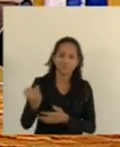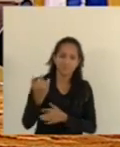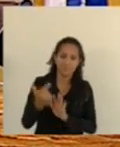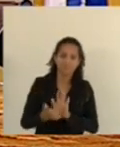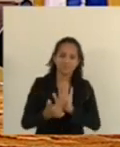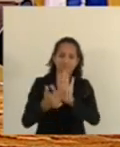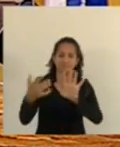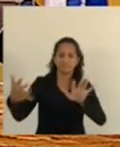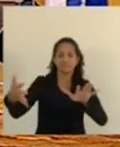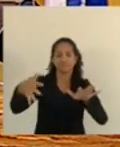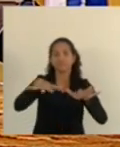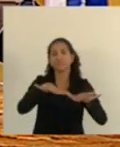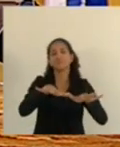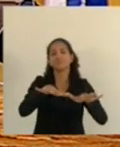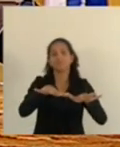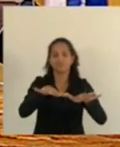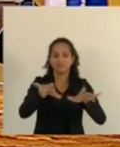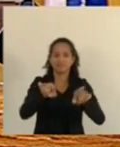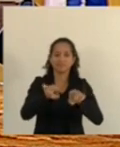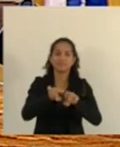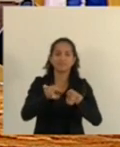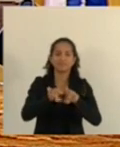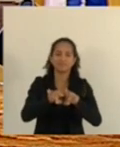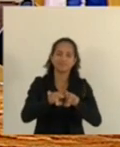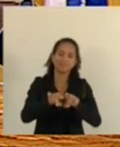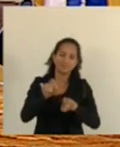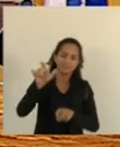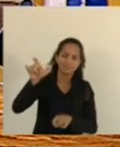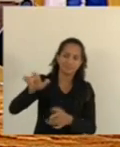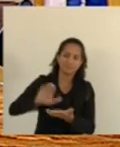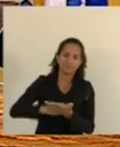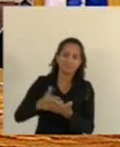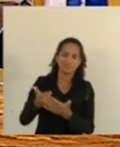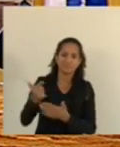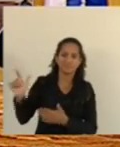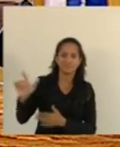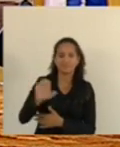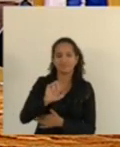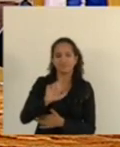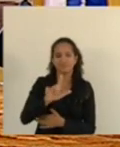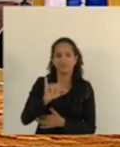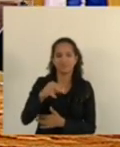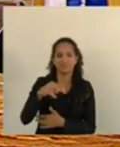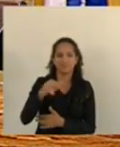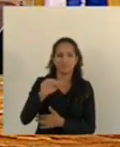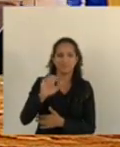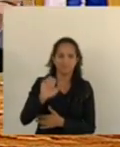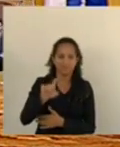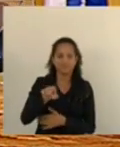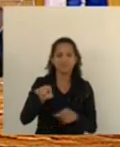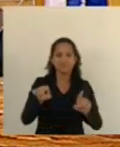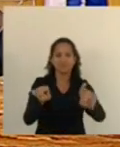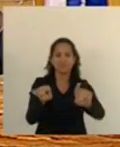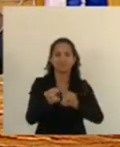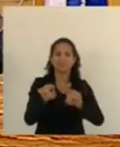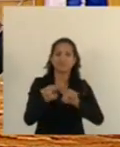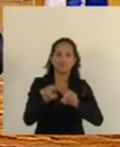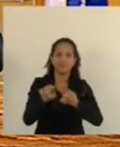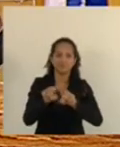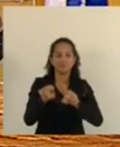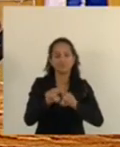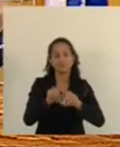inclusão. E também a Eliana, que está ali sentada do lado, também fazendo a